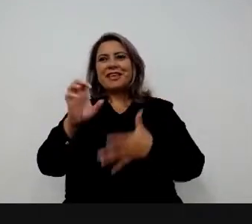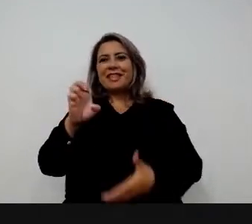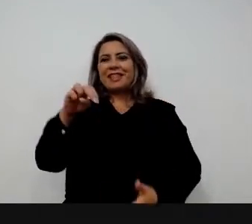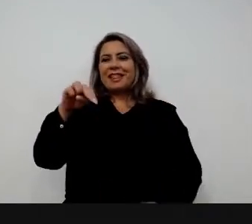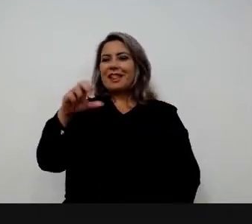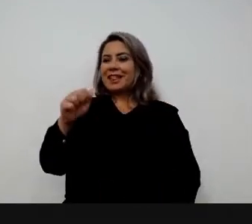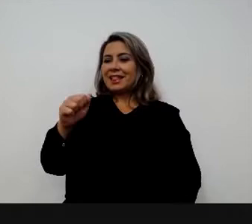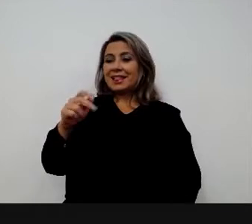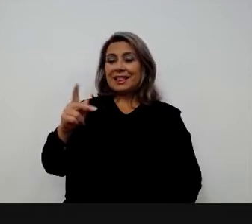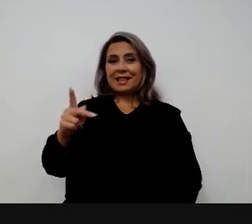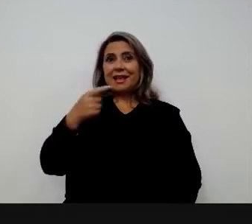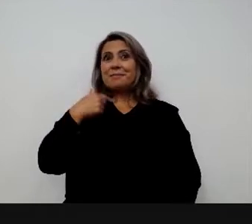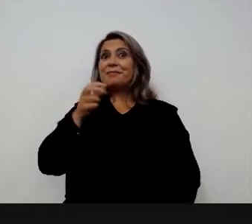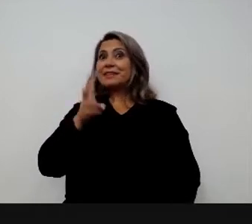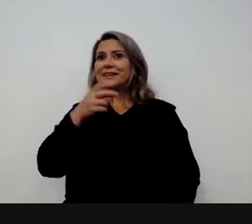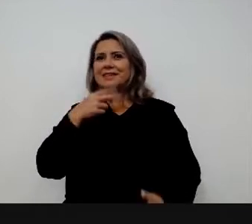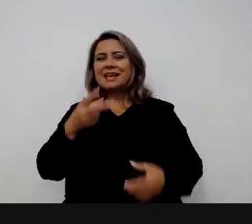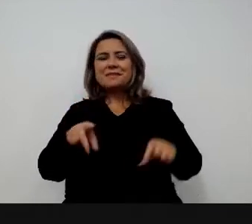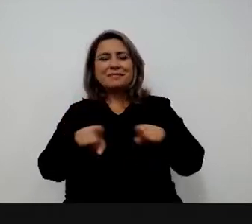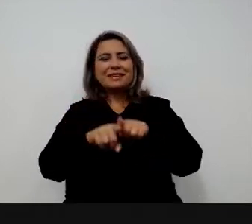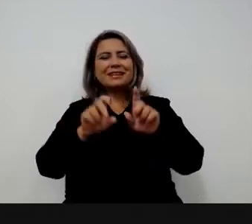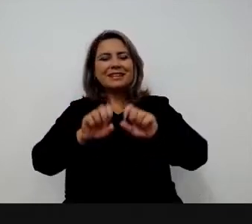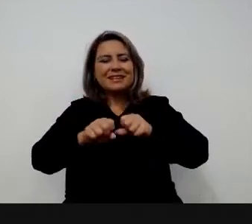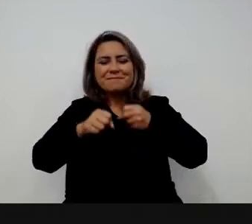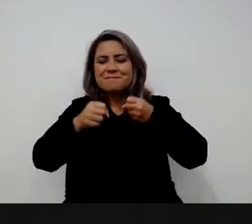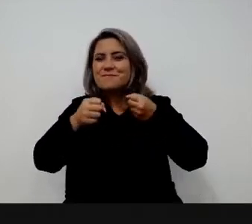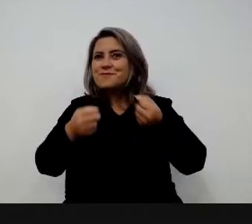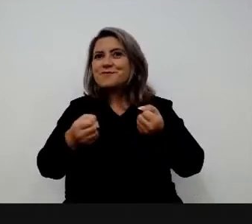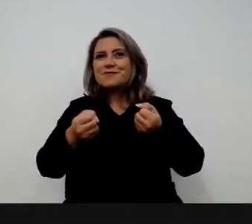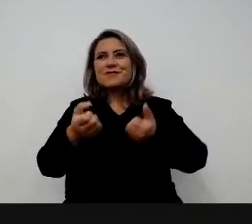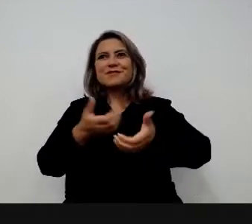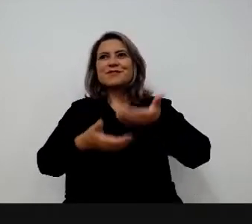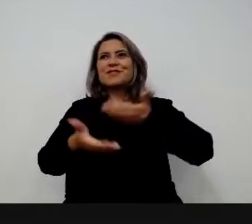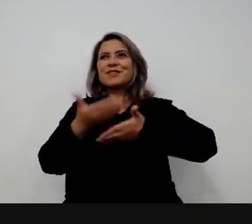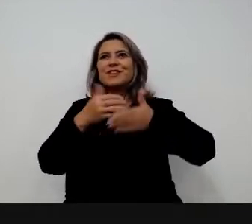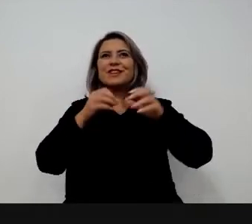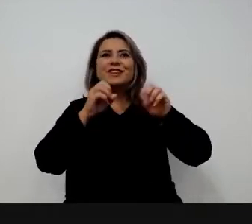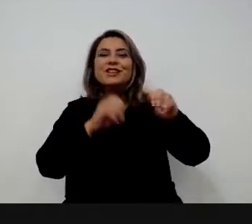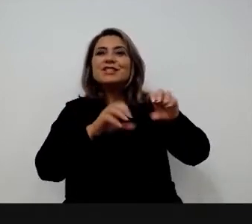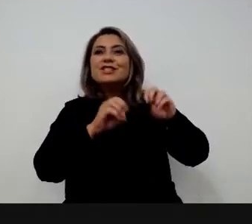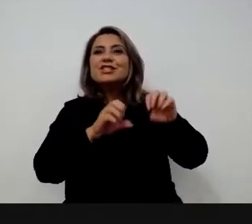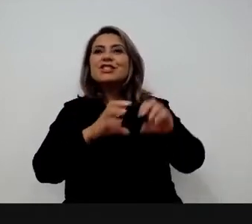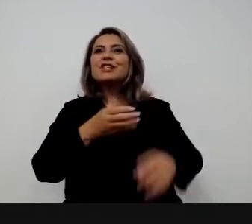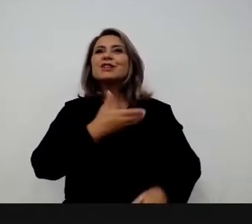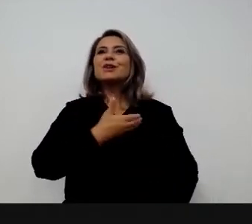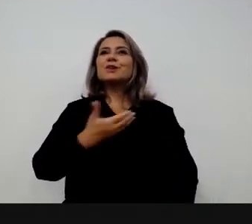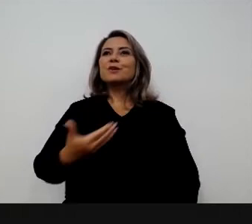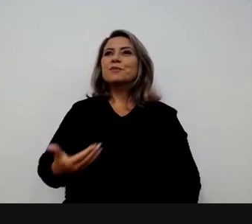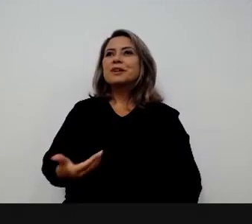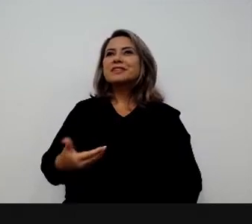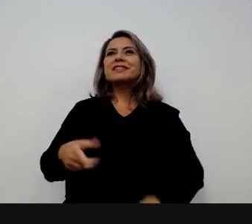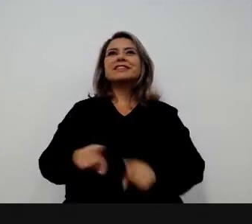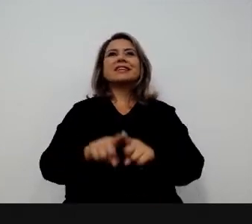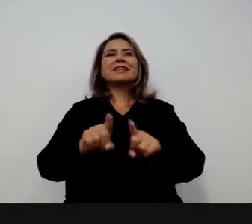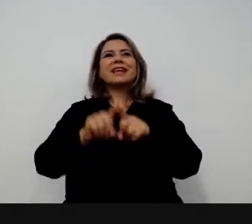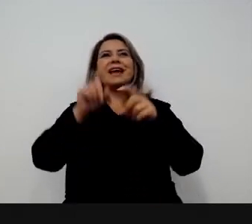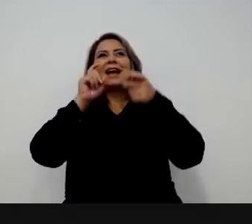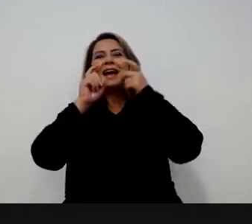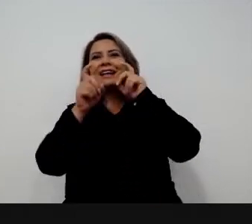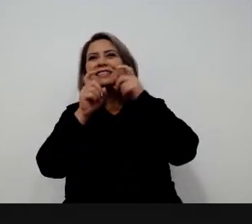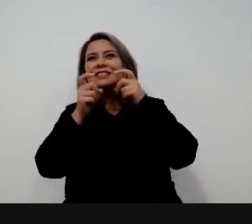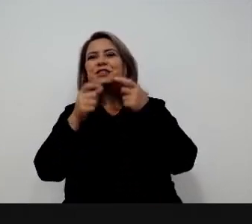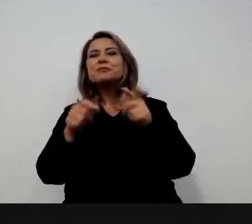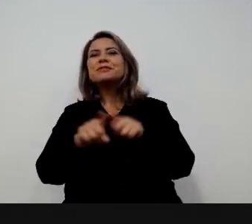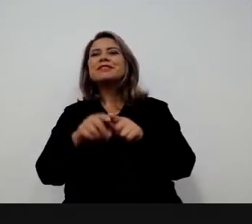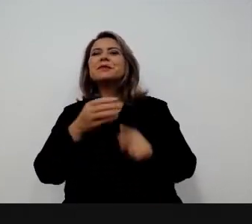parceira desse esforço de educação em governos, de educação em administração pública.